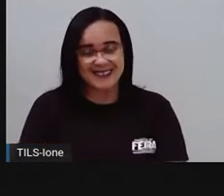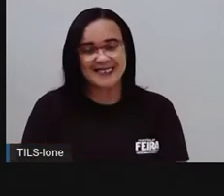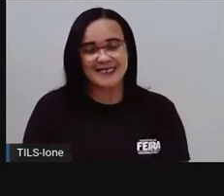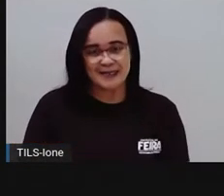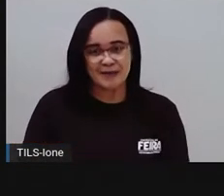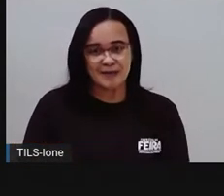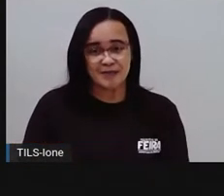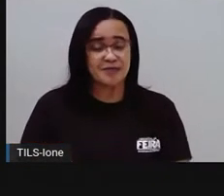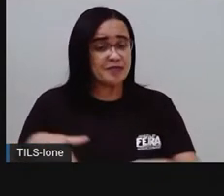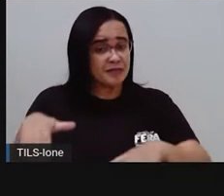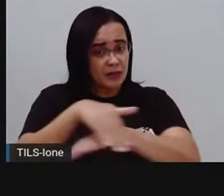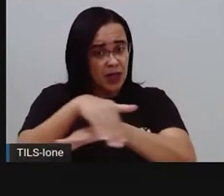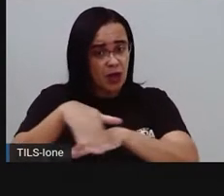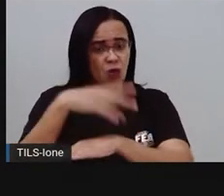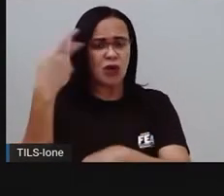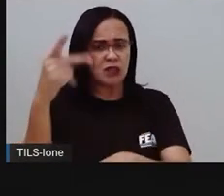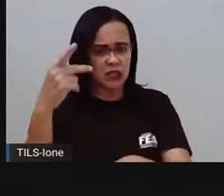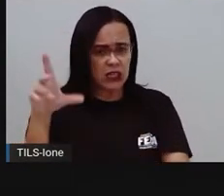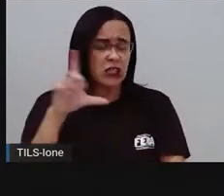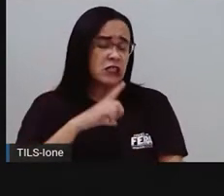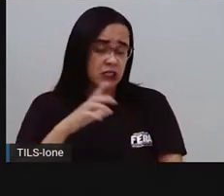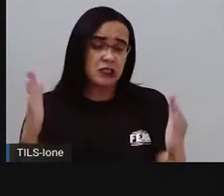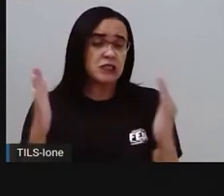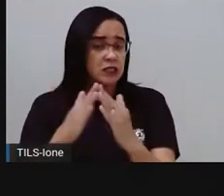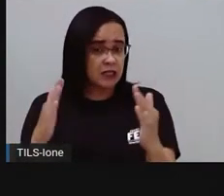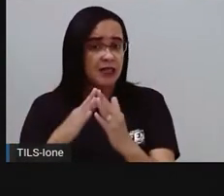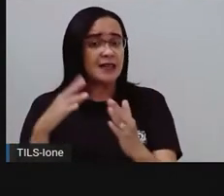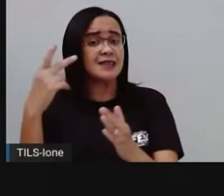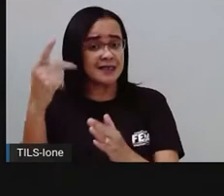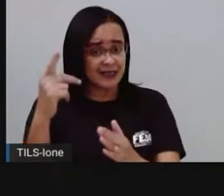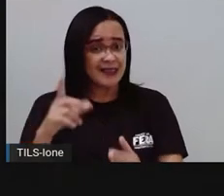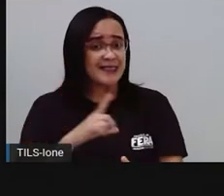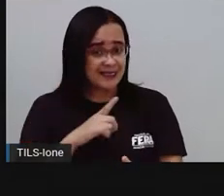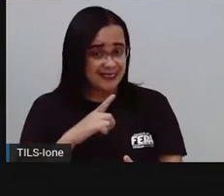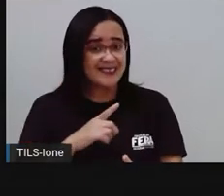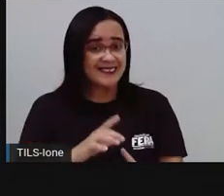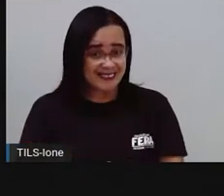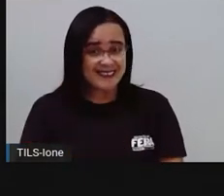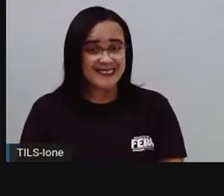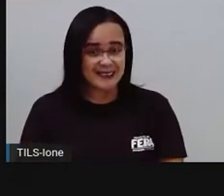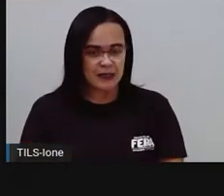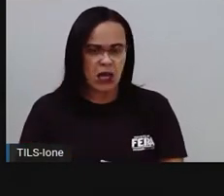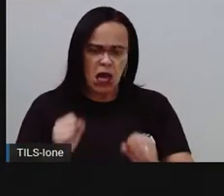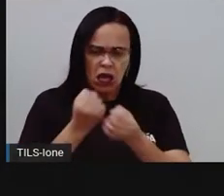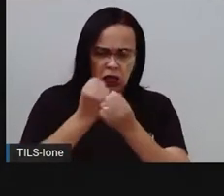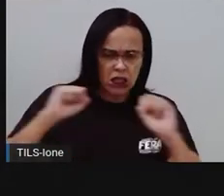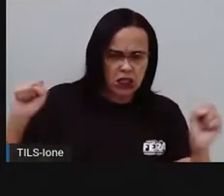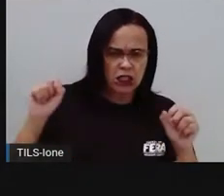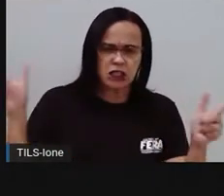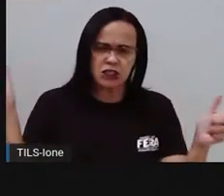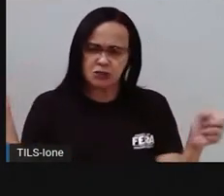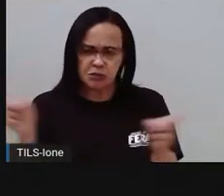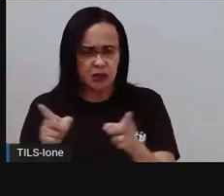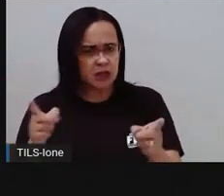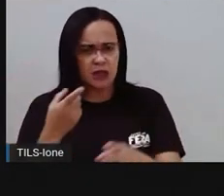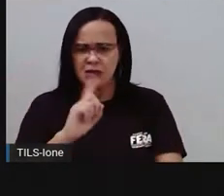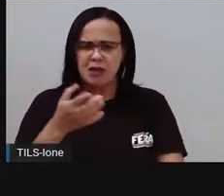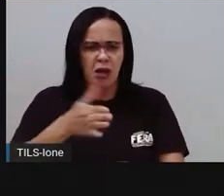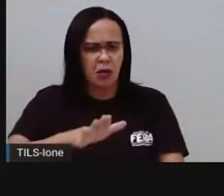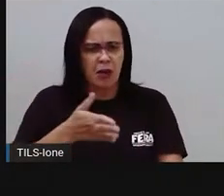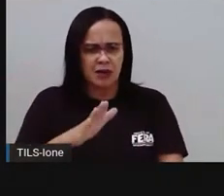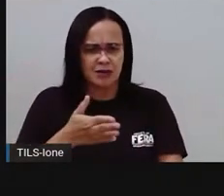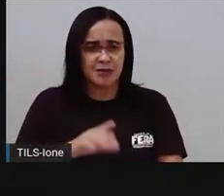E na minha rua tem a minha casa. Minha casa não é grande nem pequena. E tem um jardim na frente.